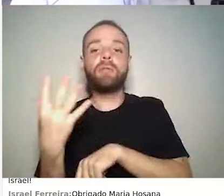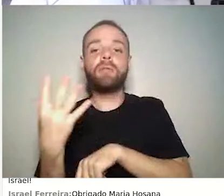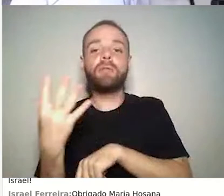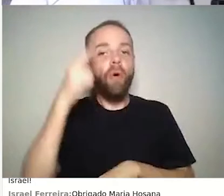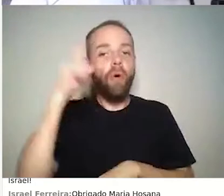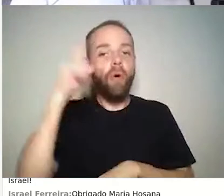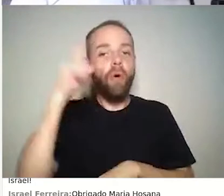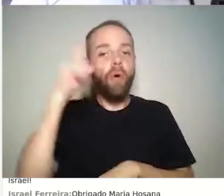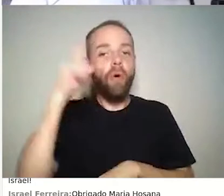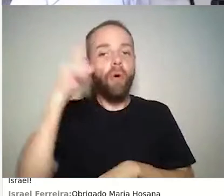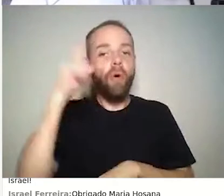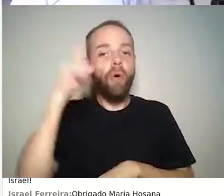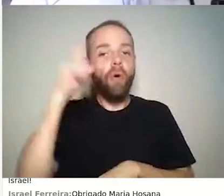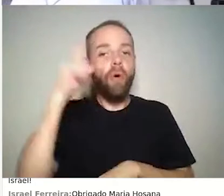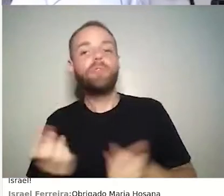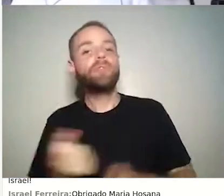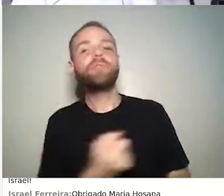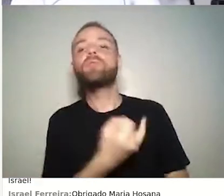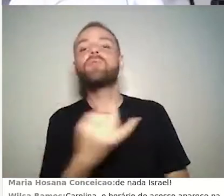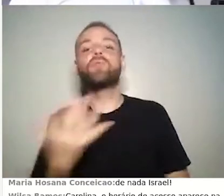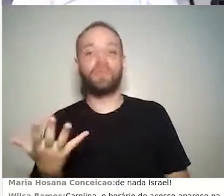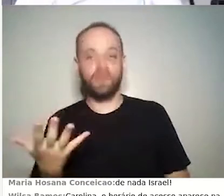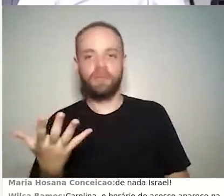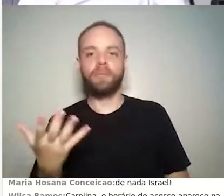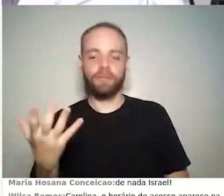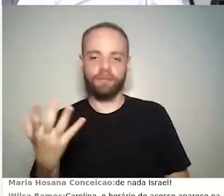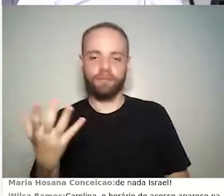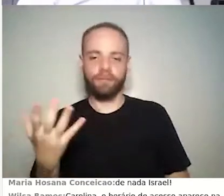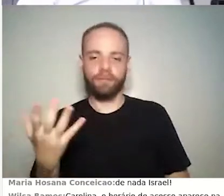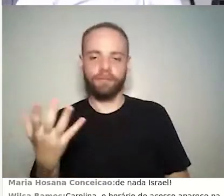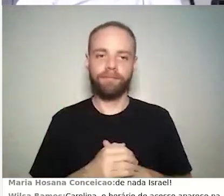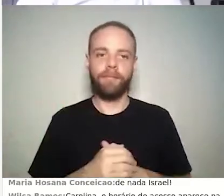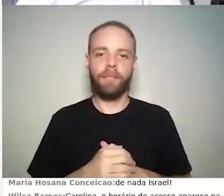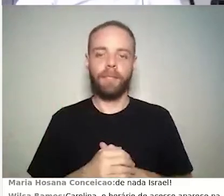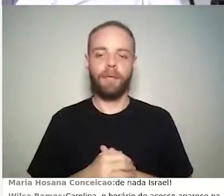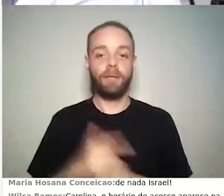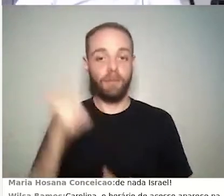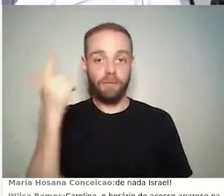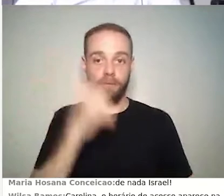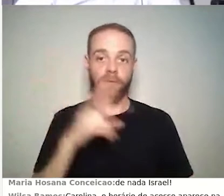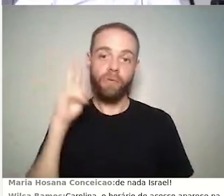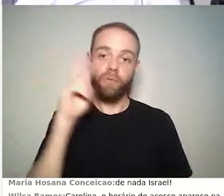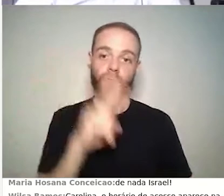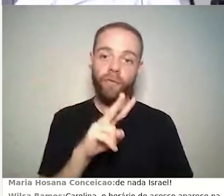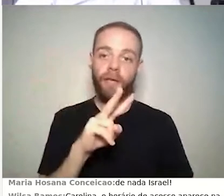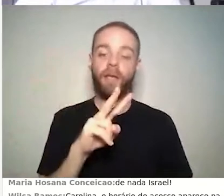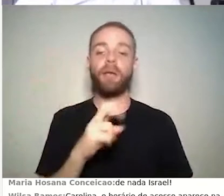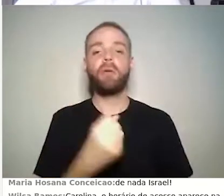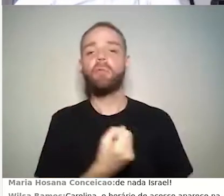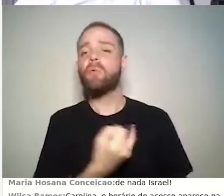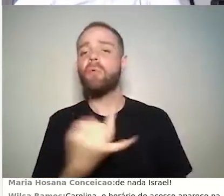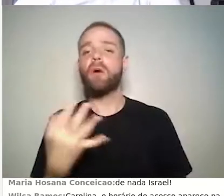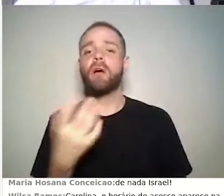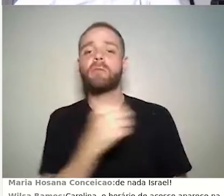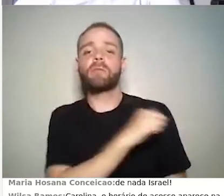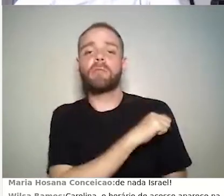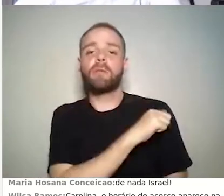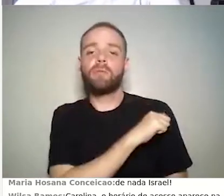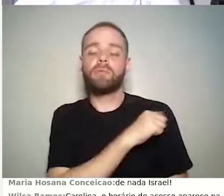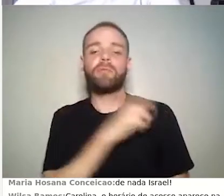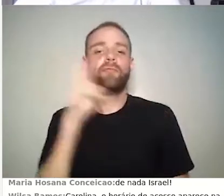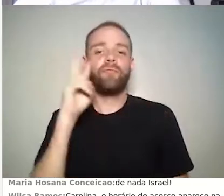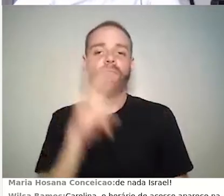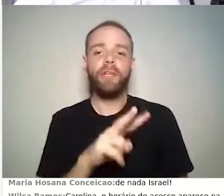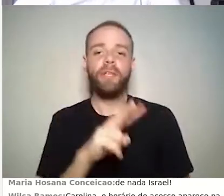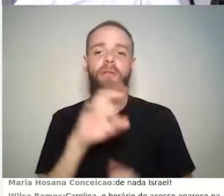e deixar o filtro pelo período inteiro. Eu consigo ver, então, quantos usuários acessaram cada recurso